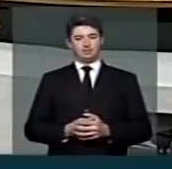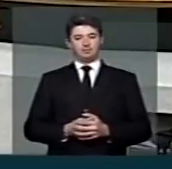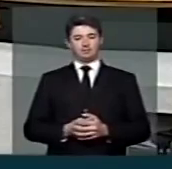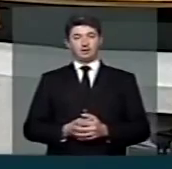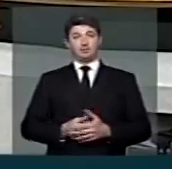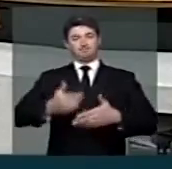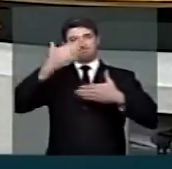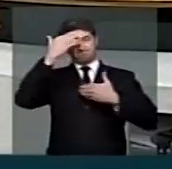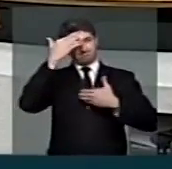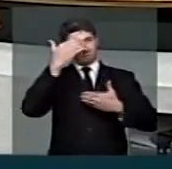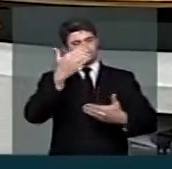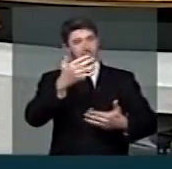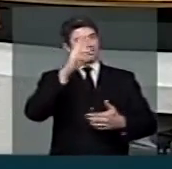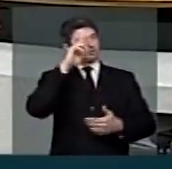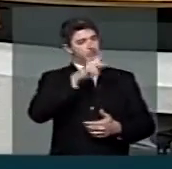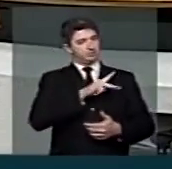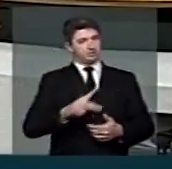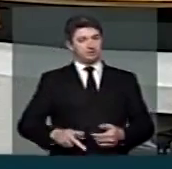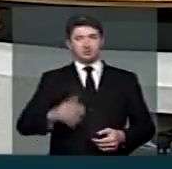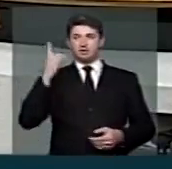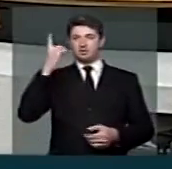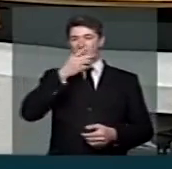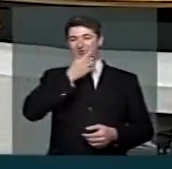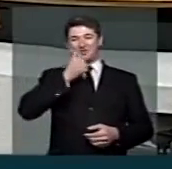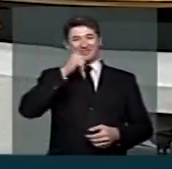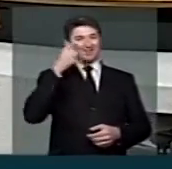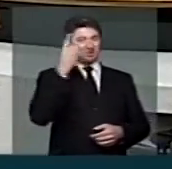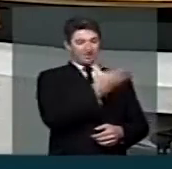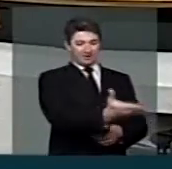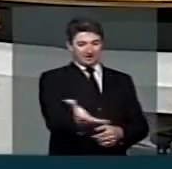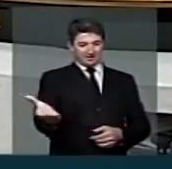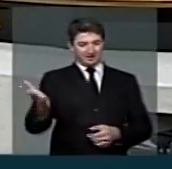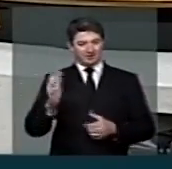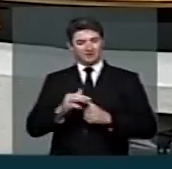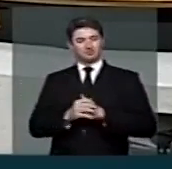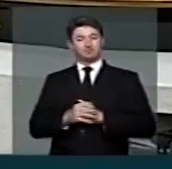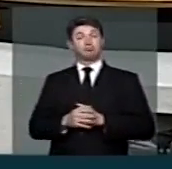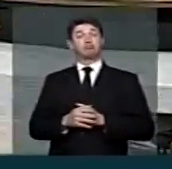Muito obrigado, Sr. Presidente, Sras. e Srs. Deputados.